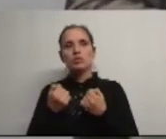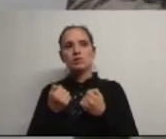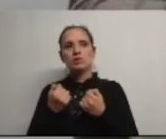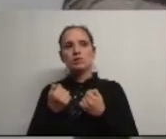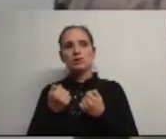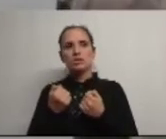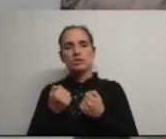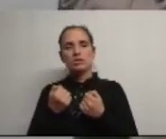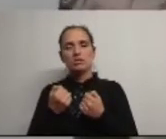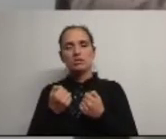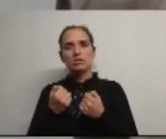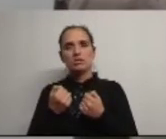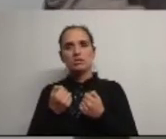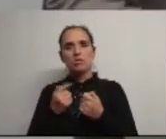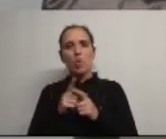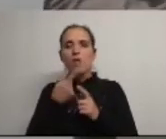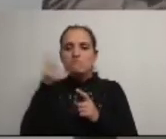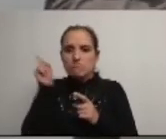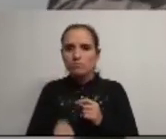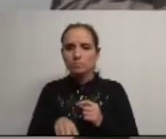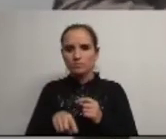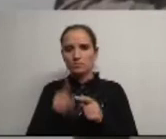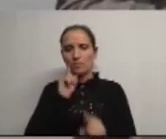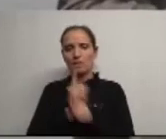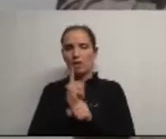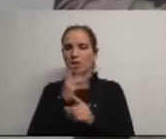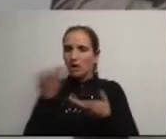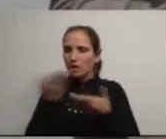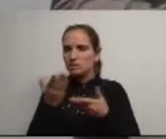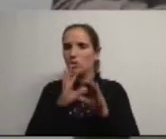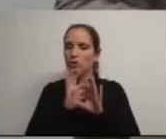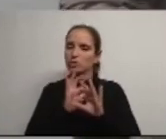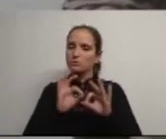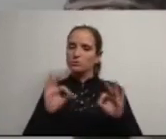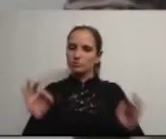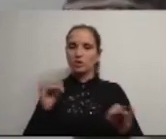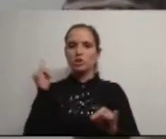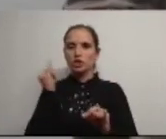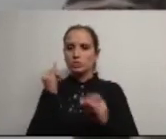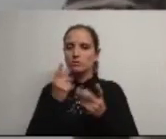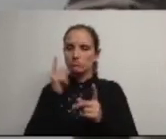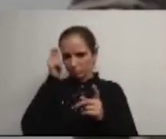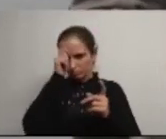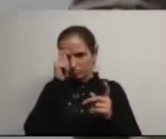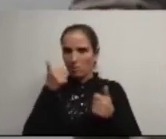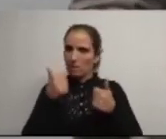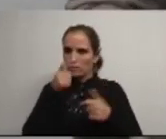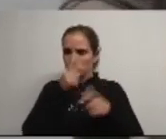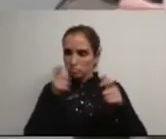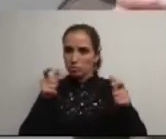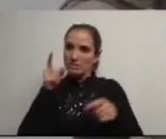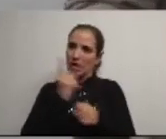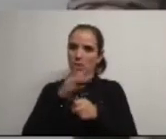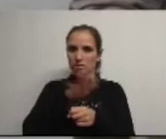conseguissem e conseguissem retomar as relações cordiais e institucionais a bem do povo de Ois da